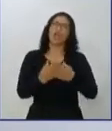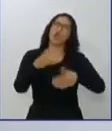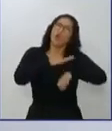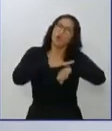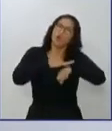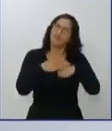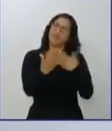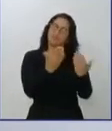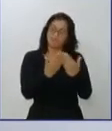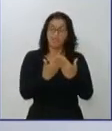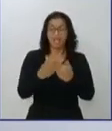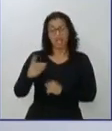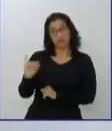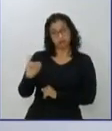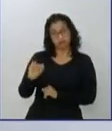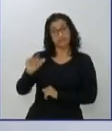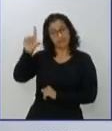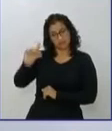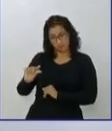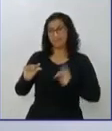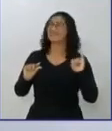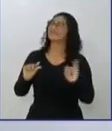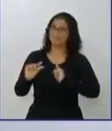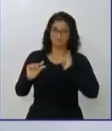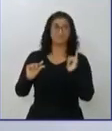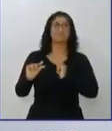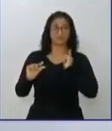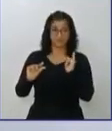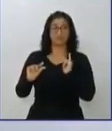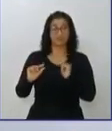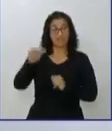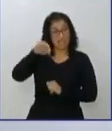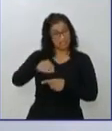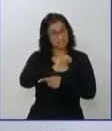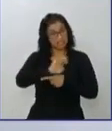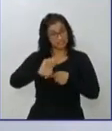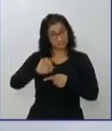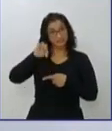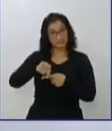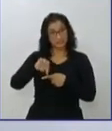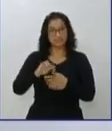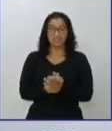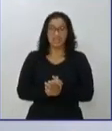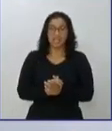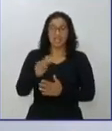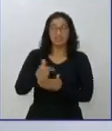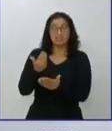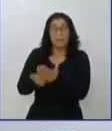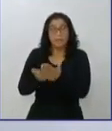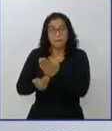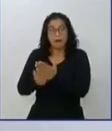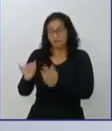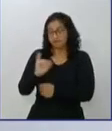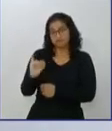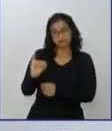necessária. O estado de Mato Grosso do Sul, Tata, não é um estado competitivo. Nós perdemos a arrecadação para serviços que são executados fora do Mato Grosso do